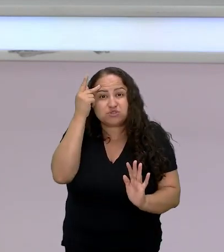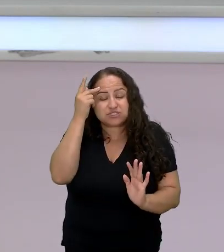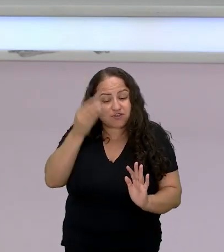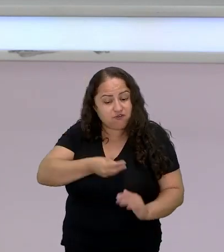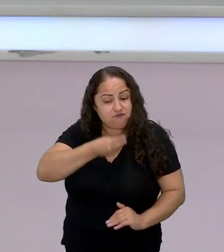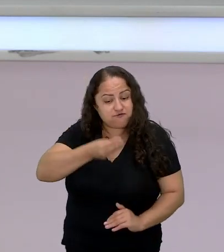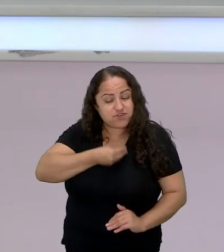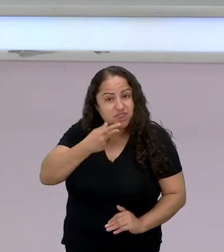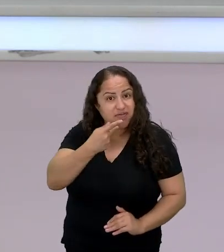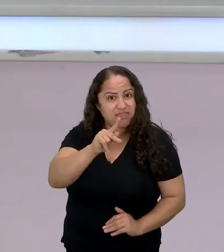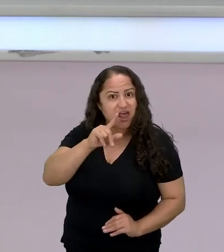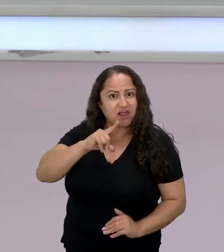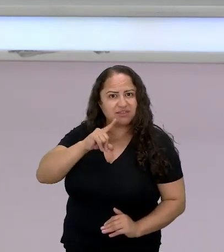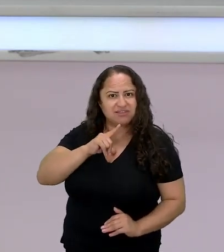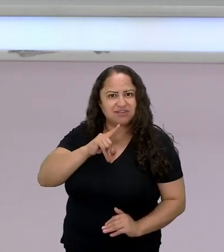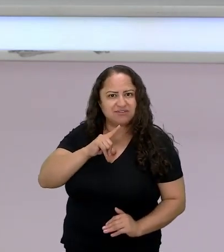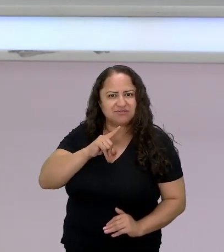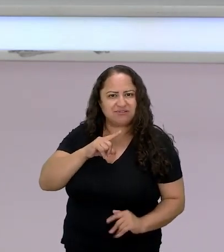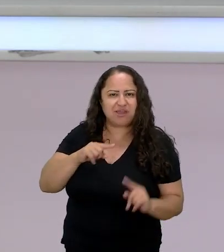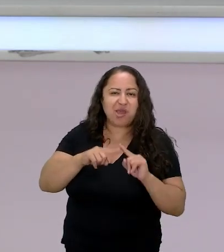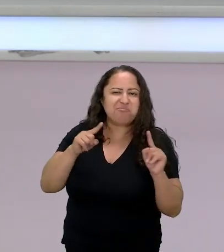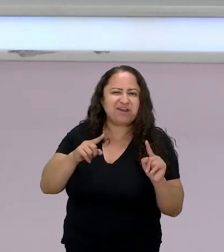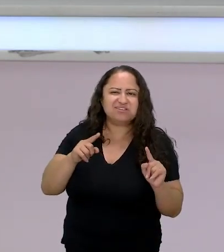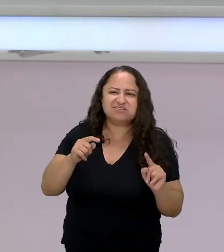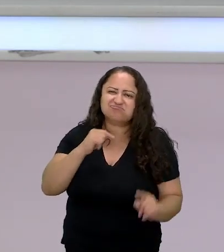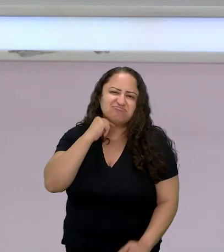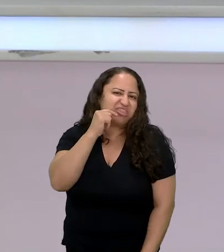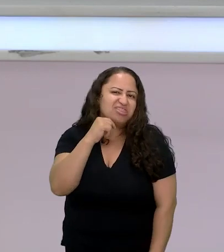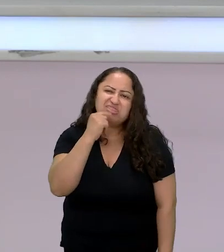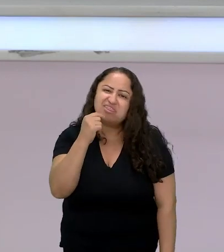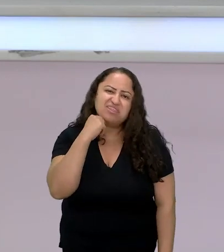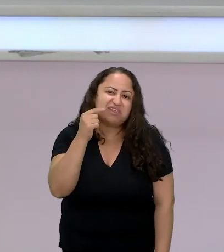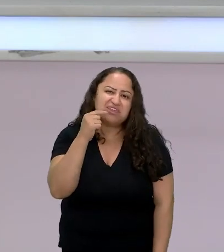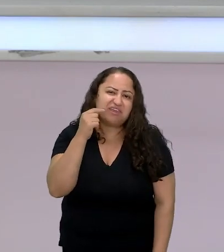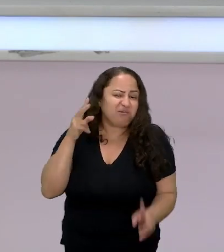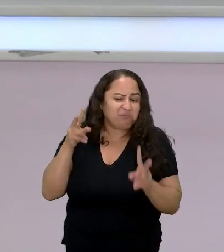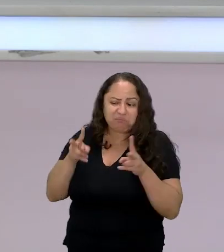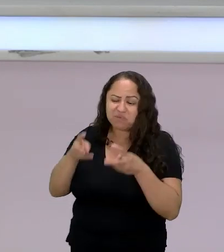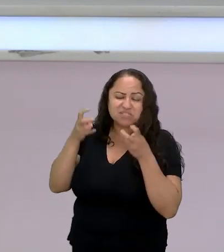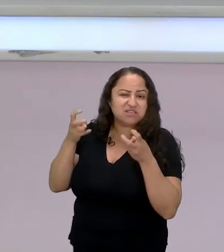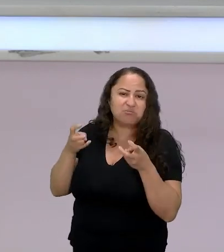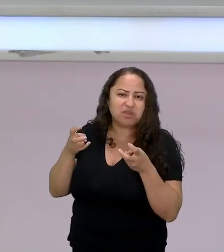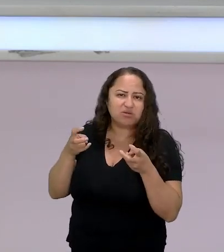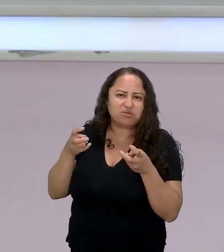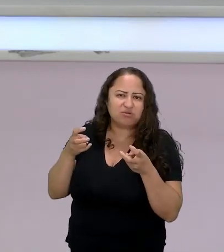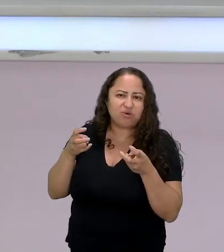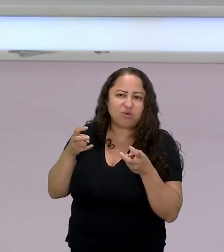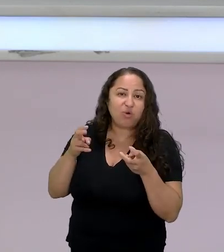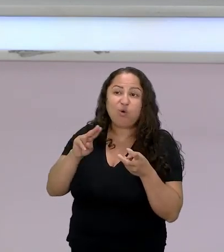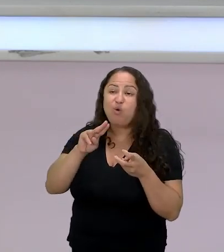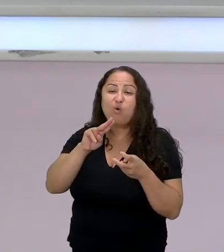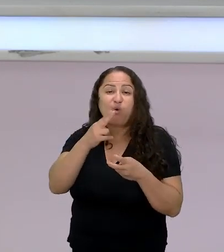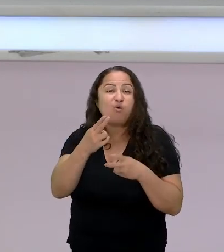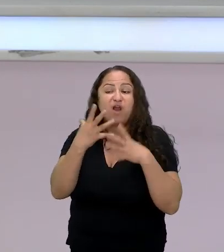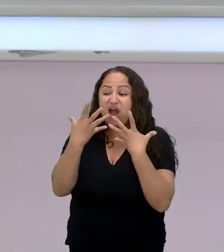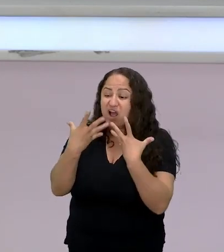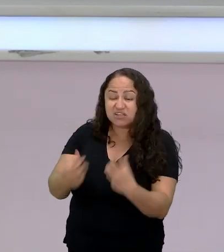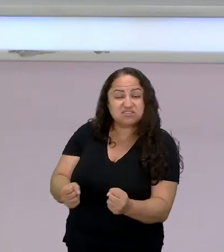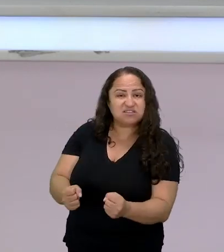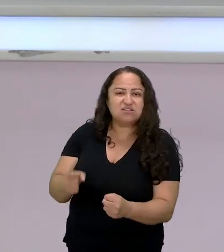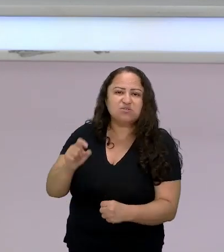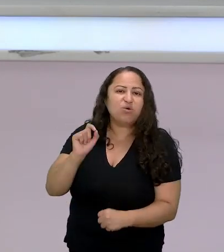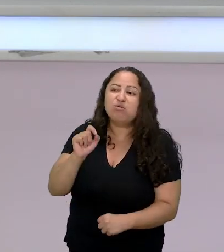e ela não teve reconhecimento nenhum a função da Tituba aqui nessa